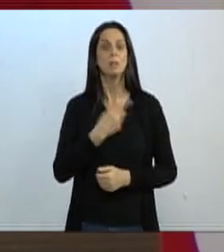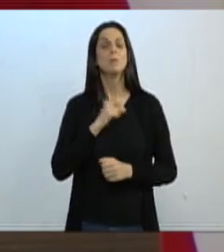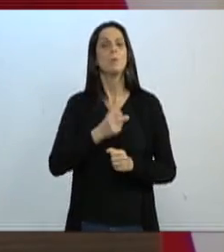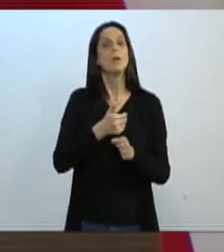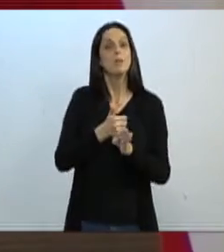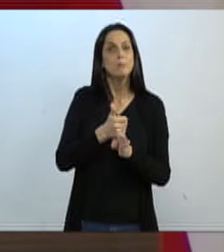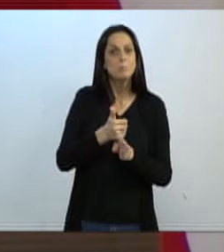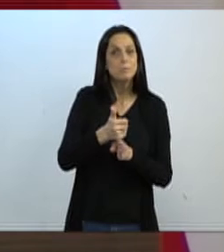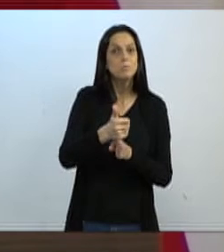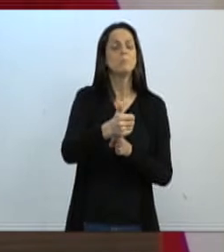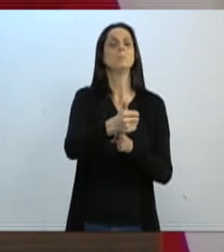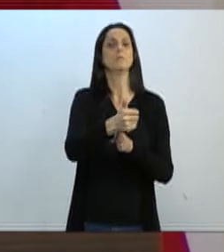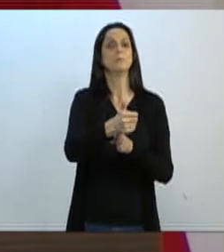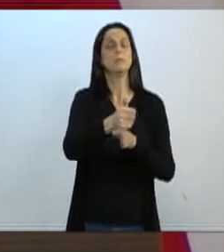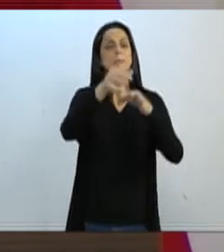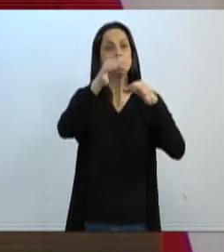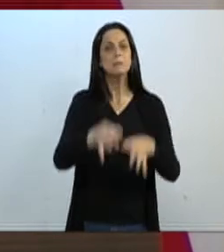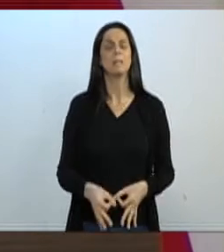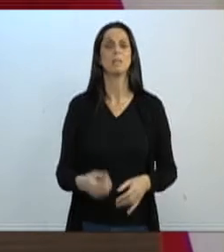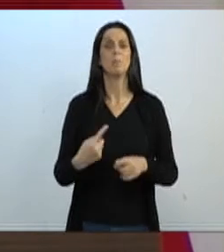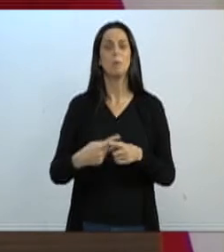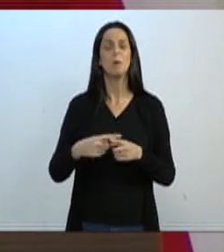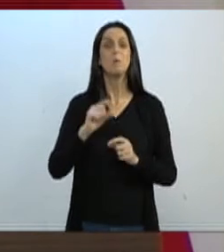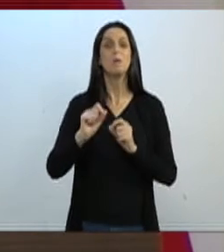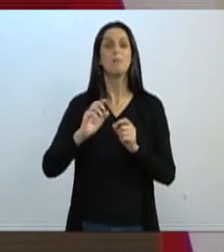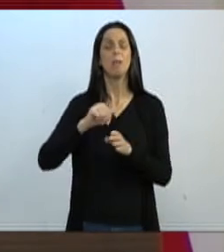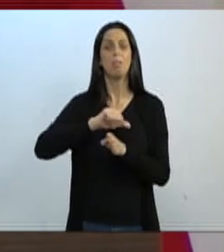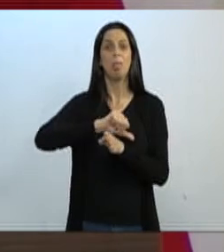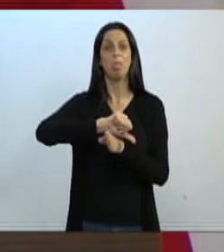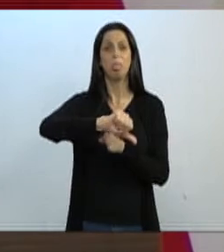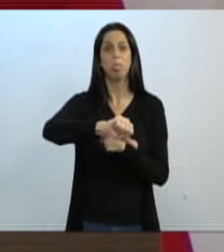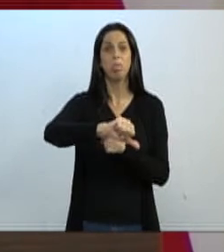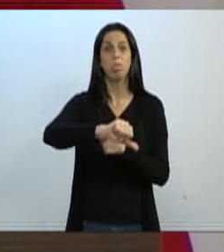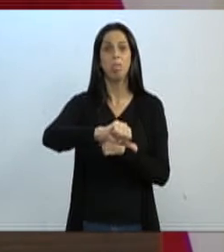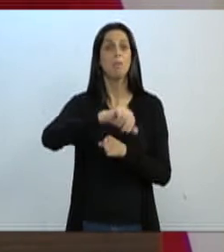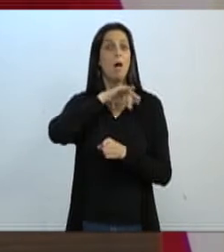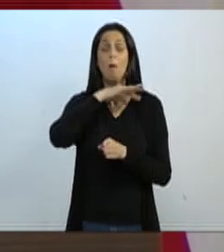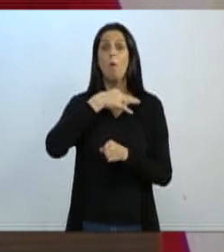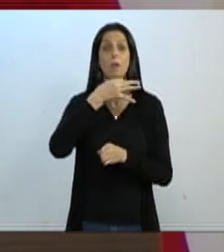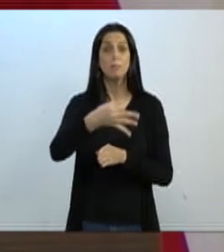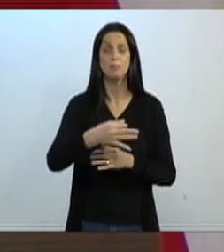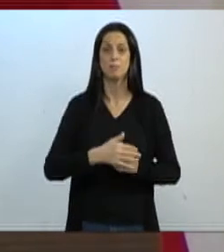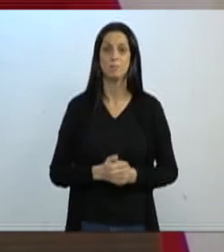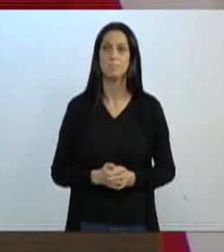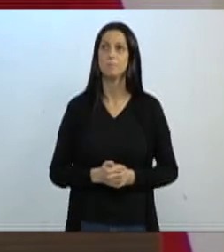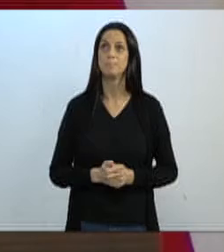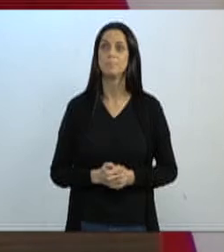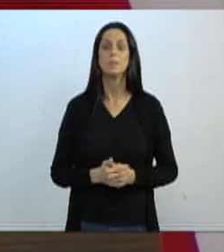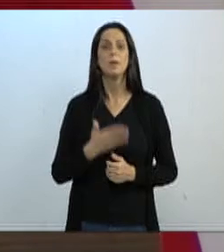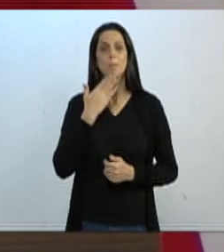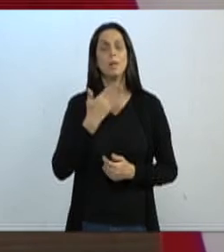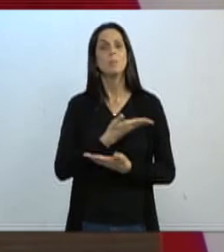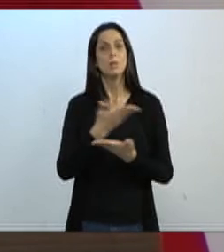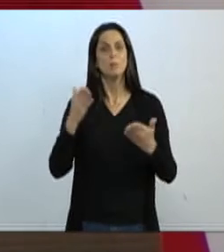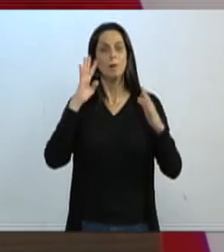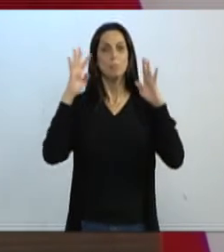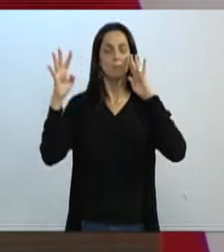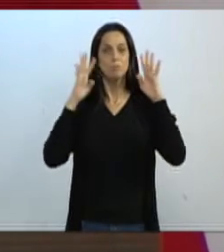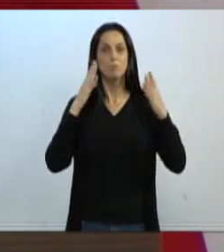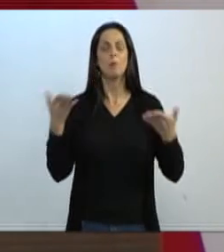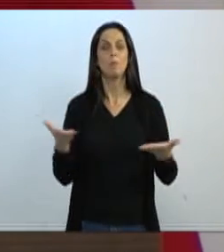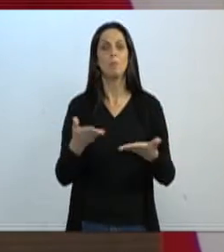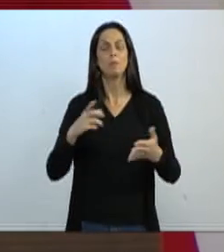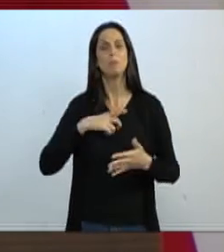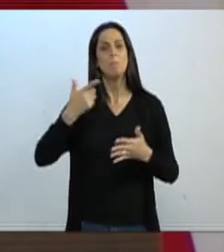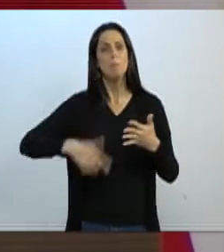política que está tão, tão desgastada. Então, assim, só essa reflexão na tarde de hoje, eu teria